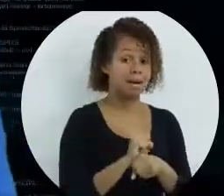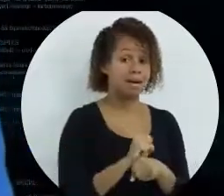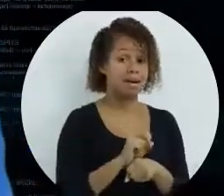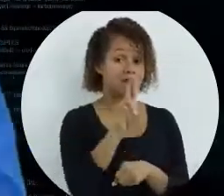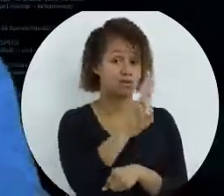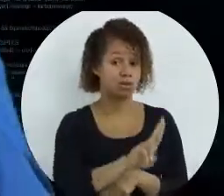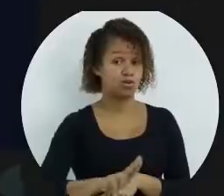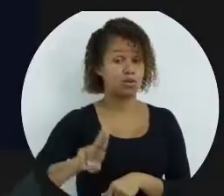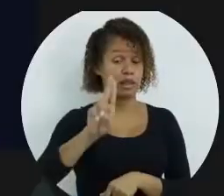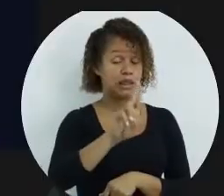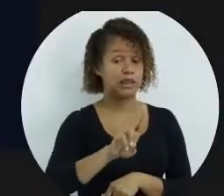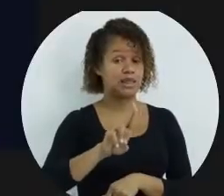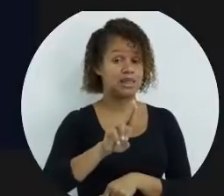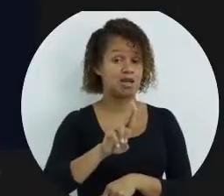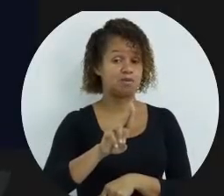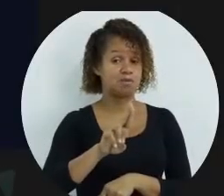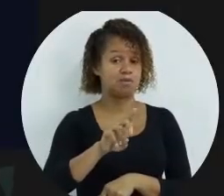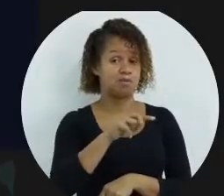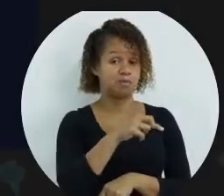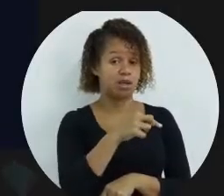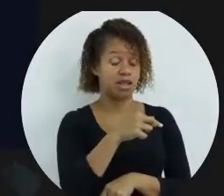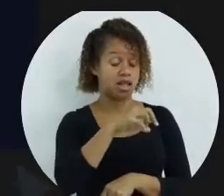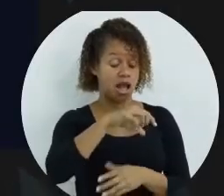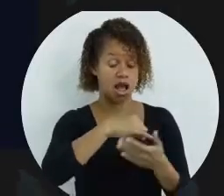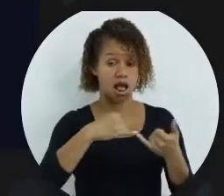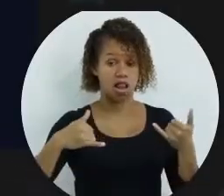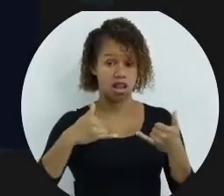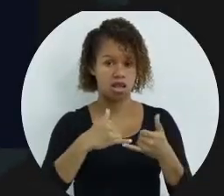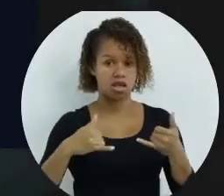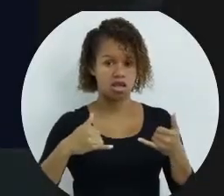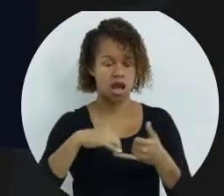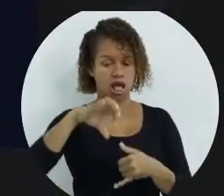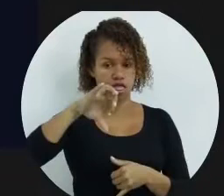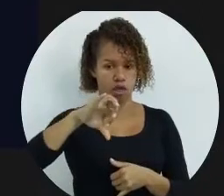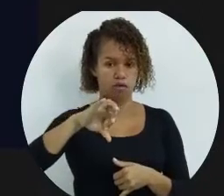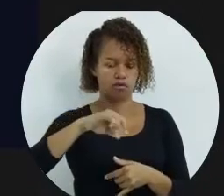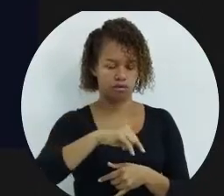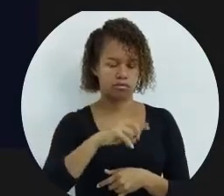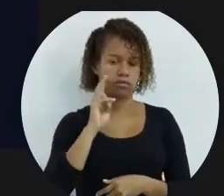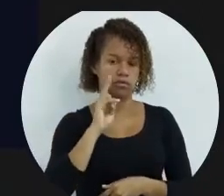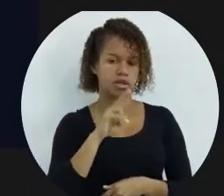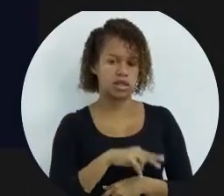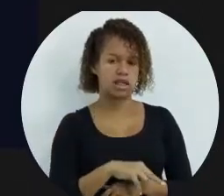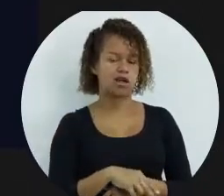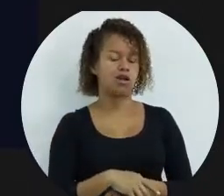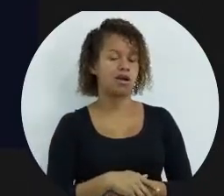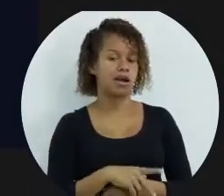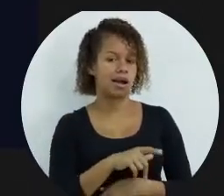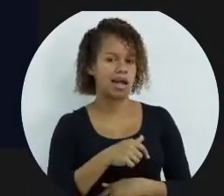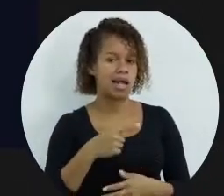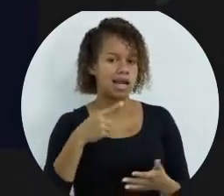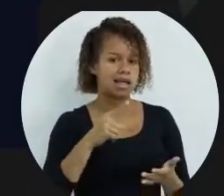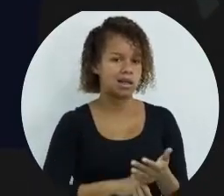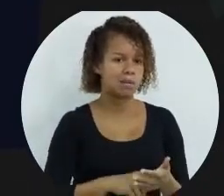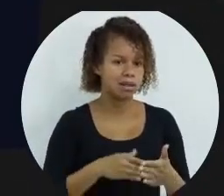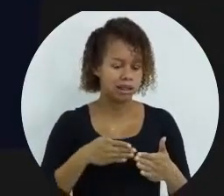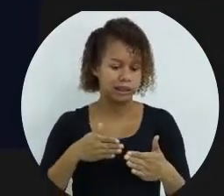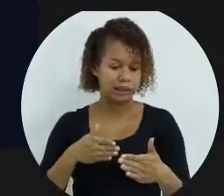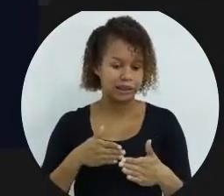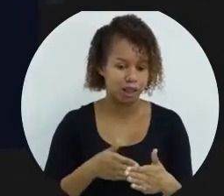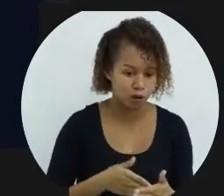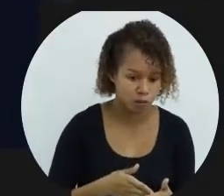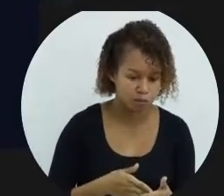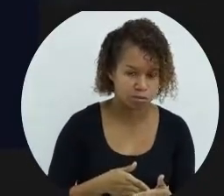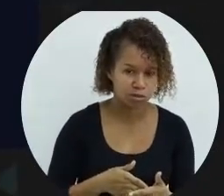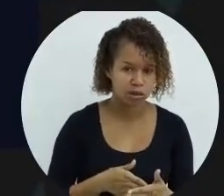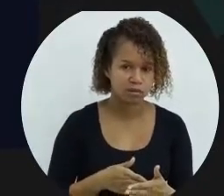utiliza o comando break, que está aí na linha 9. Então, quando você coloca break, ele interrompe e